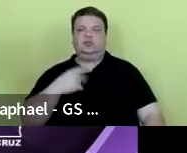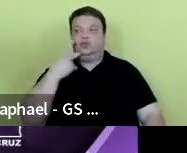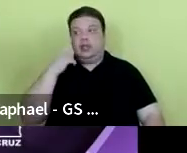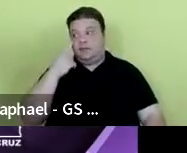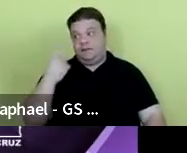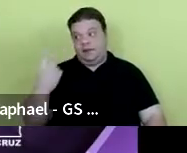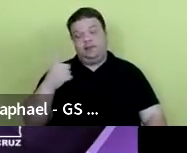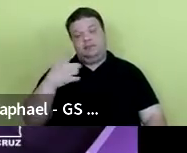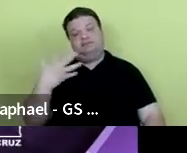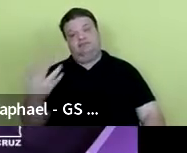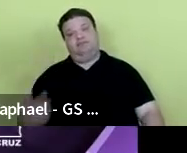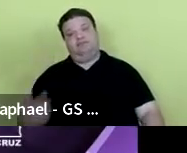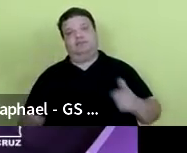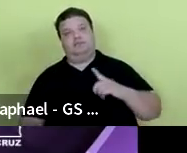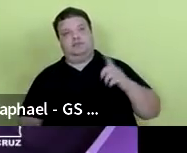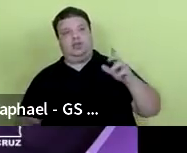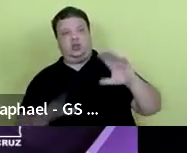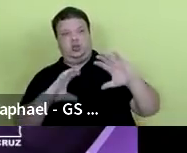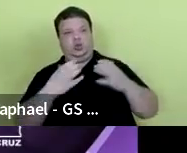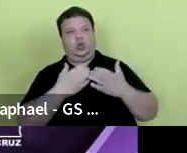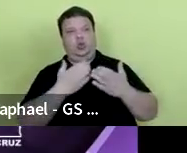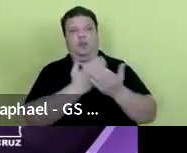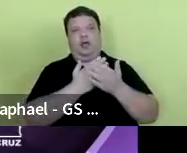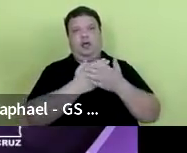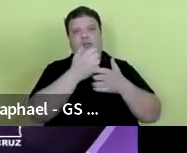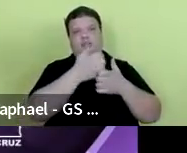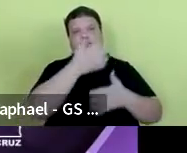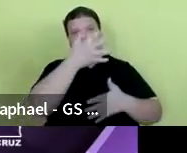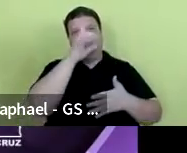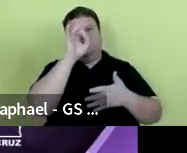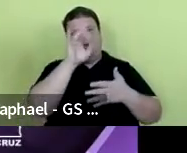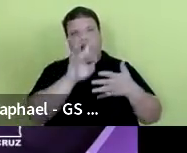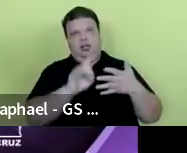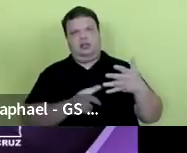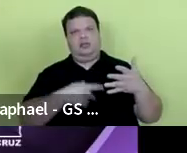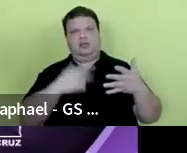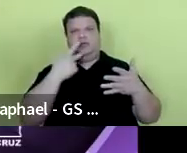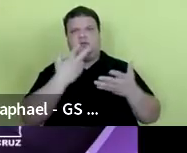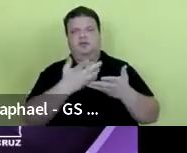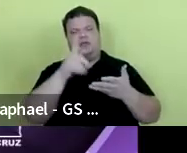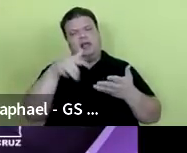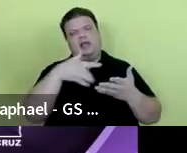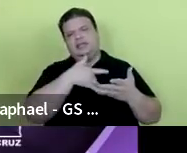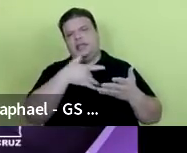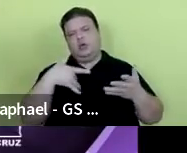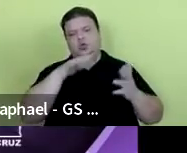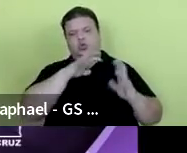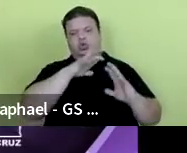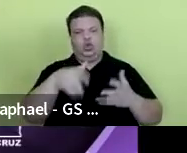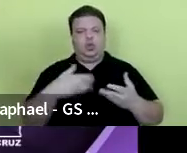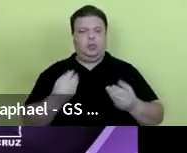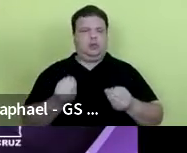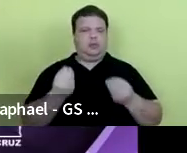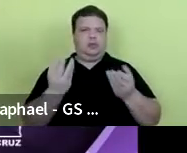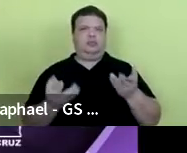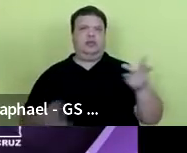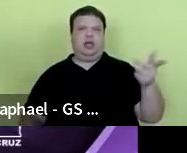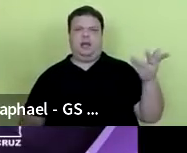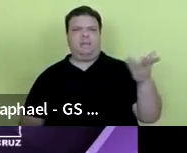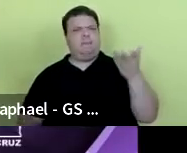enfim, aí vem ali um conjunto de aulas, acaba com o Paulo Busch falando sobre saúde global para vocês, é